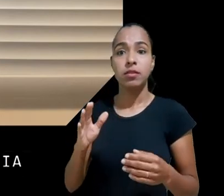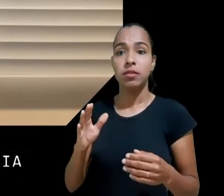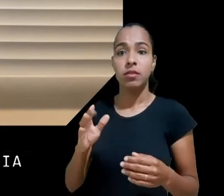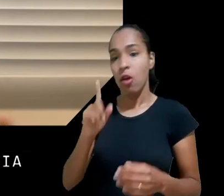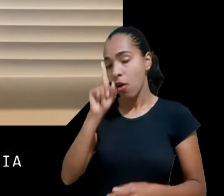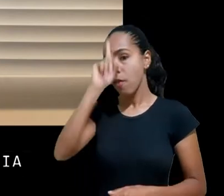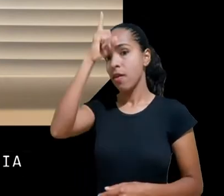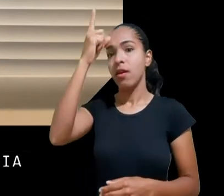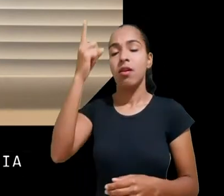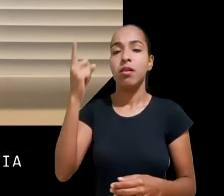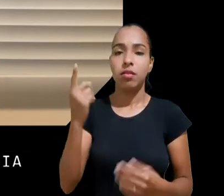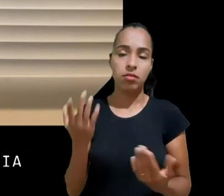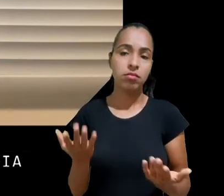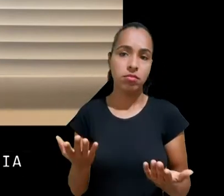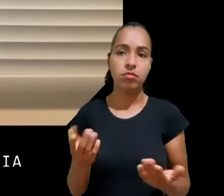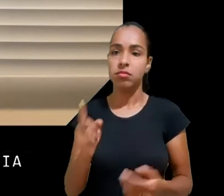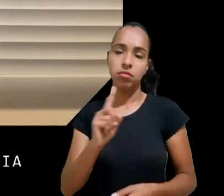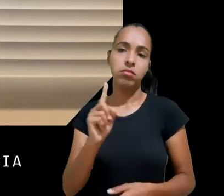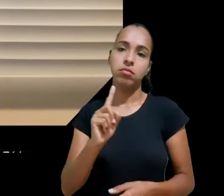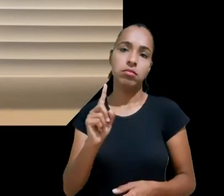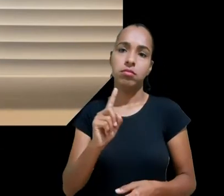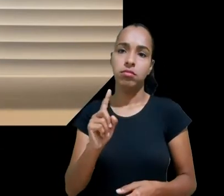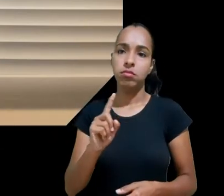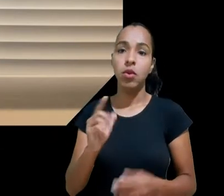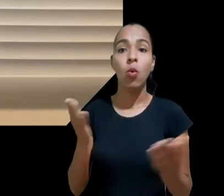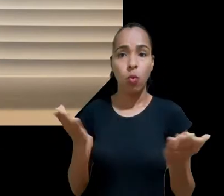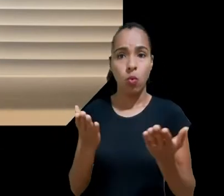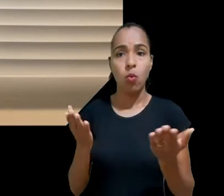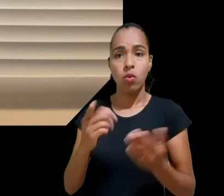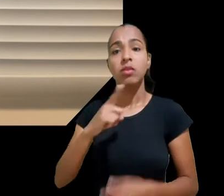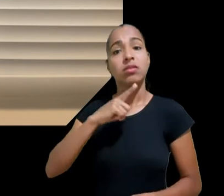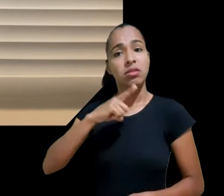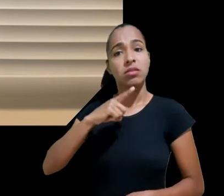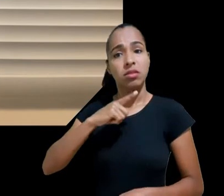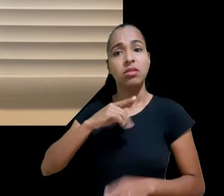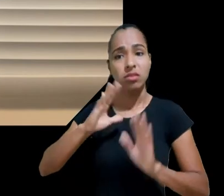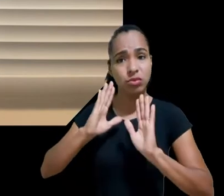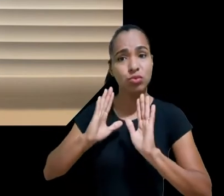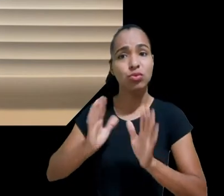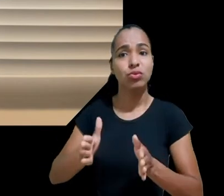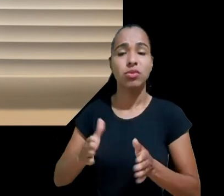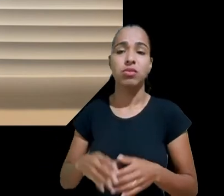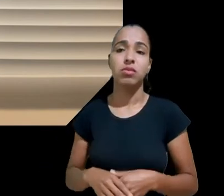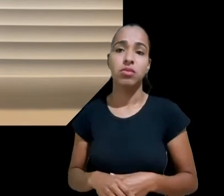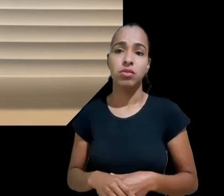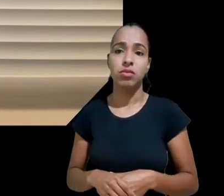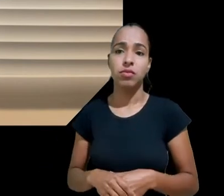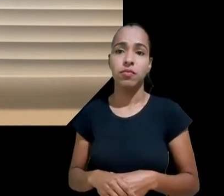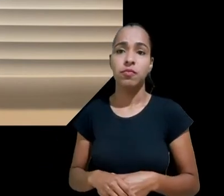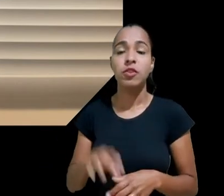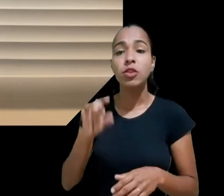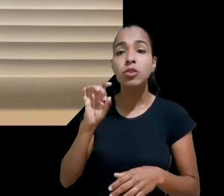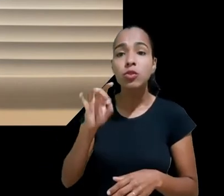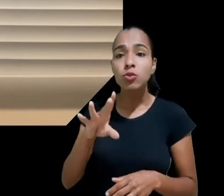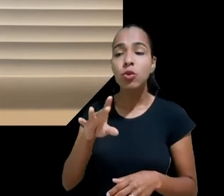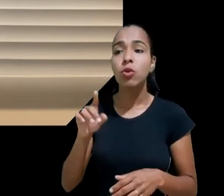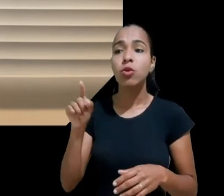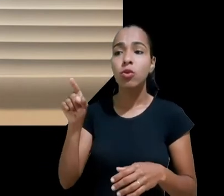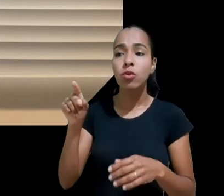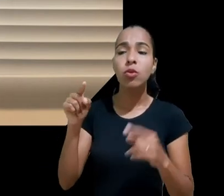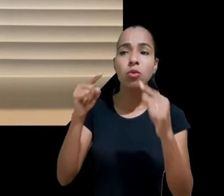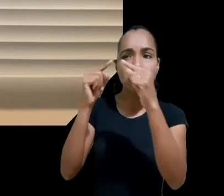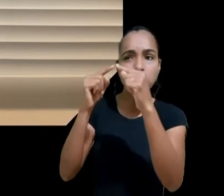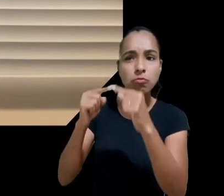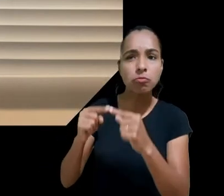que vocês já têm hoje, ao invés de estar a serviço apenas das suas próprias políticas, também precisa estar a